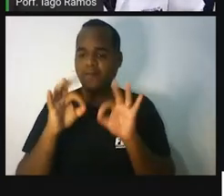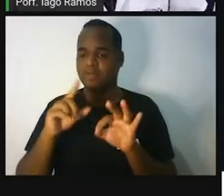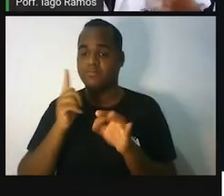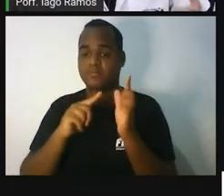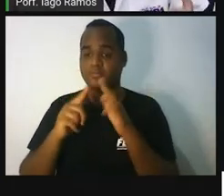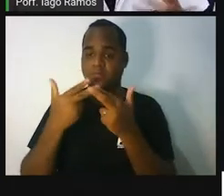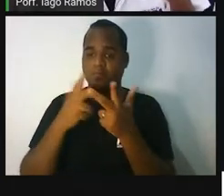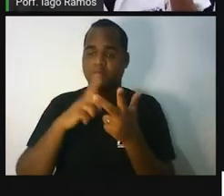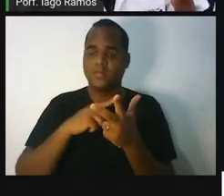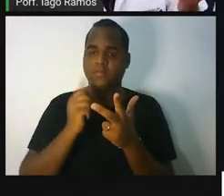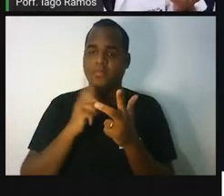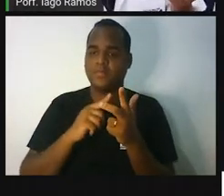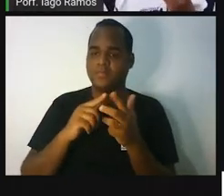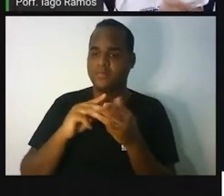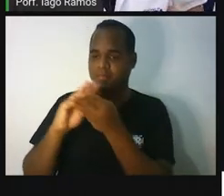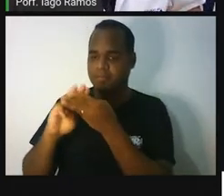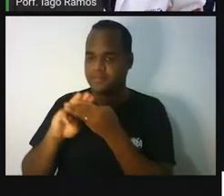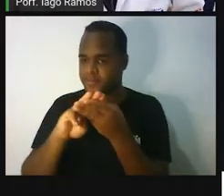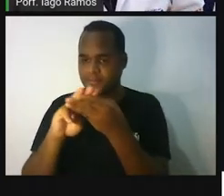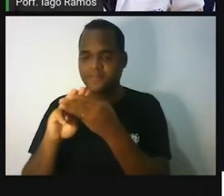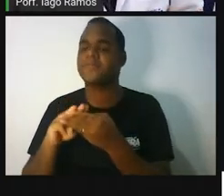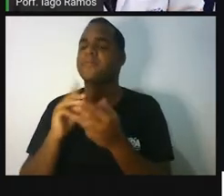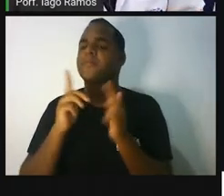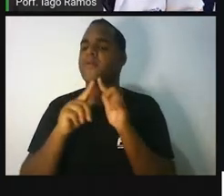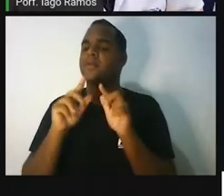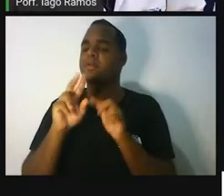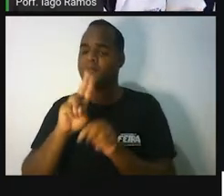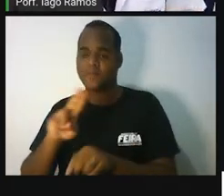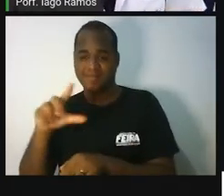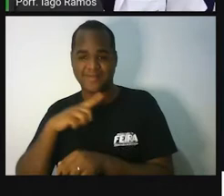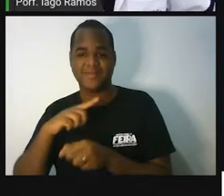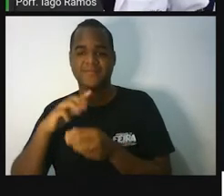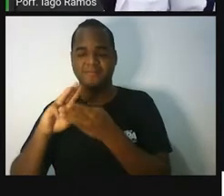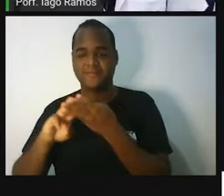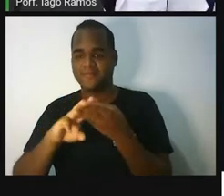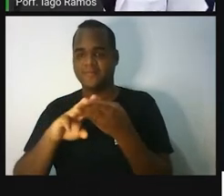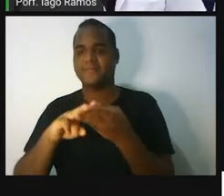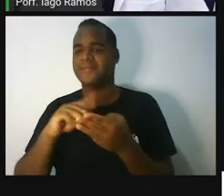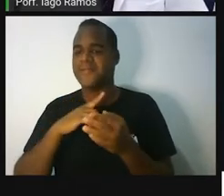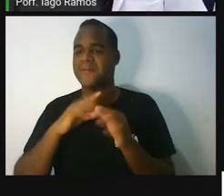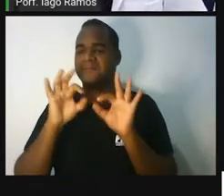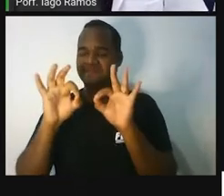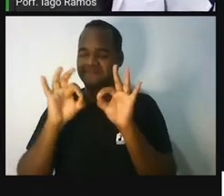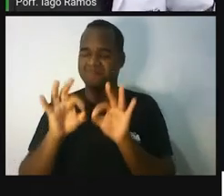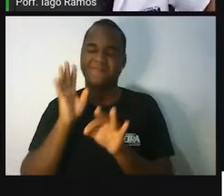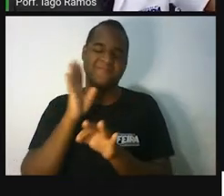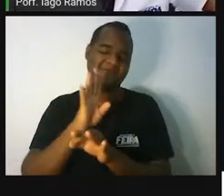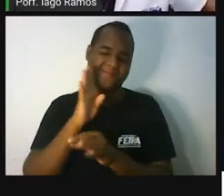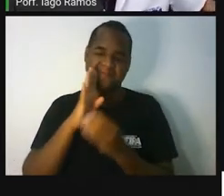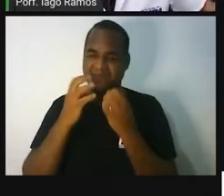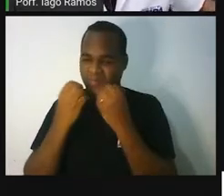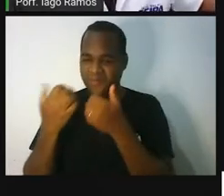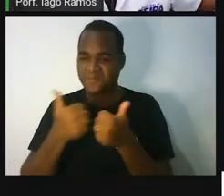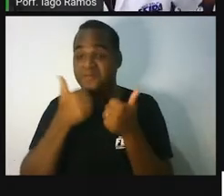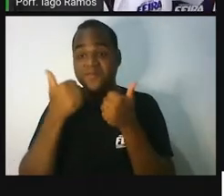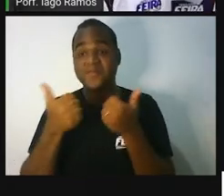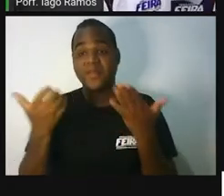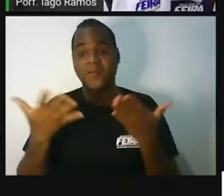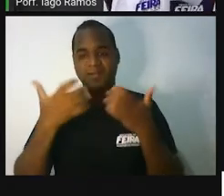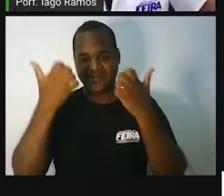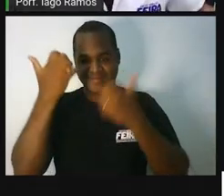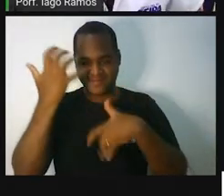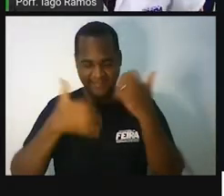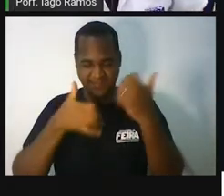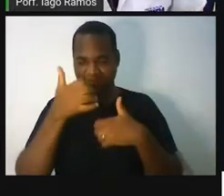matemática. Mágica, mágica, usando matemática. Que bacana, né? Bom, e para essa aula,